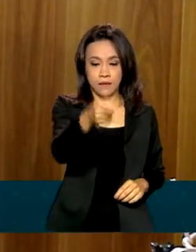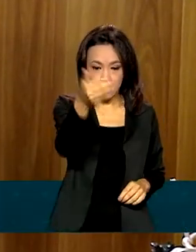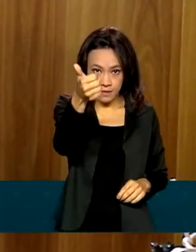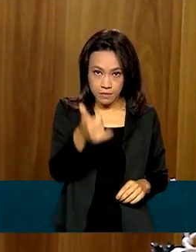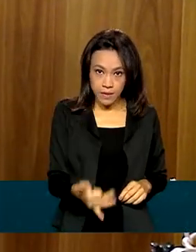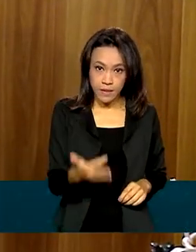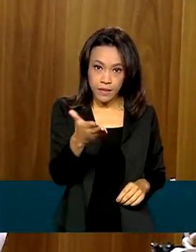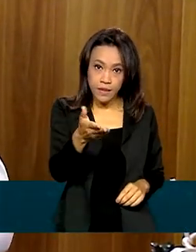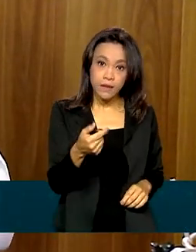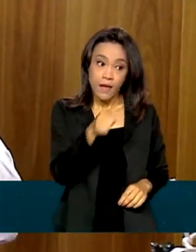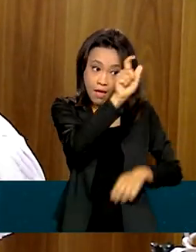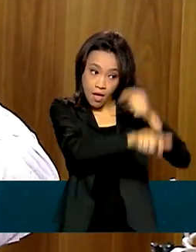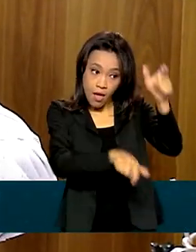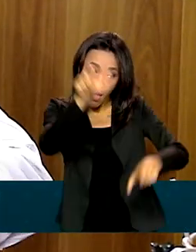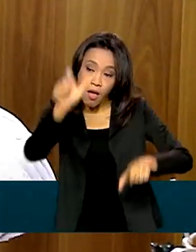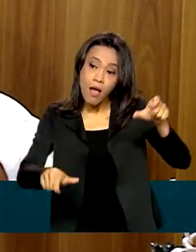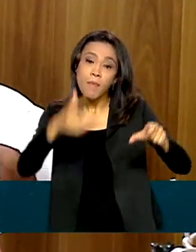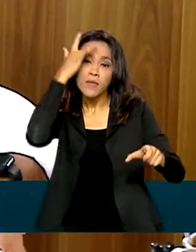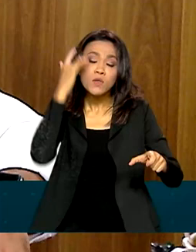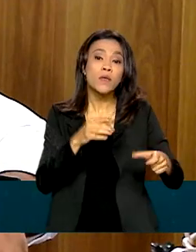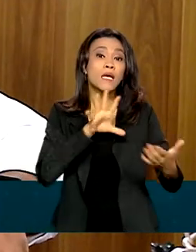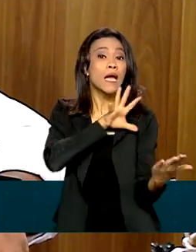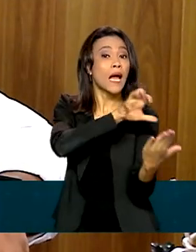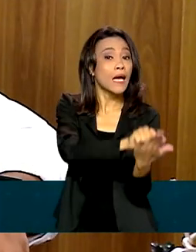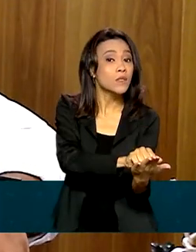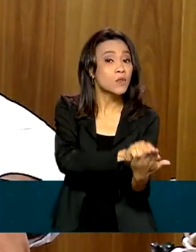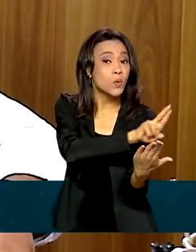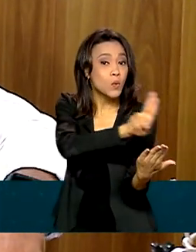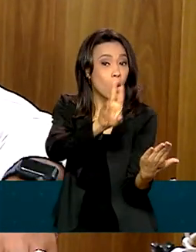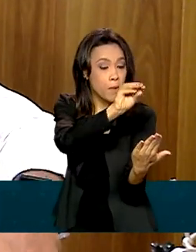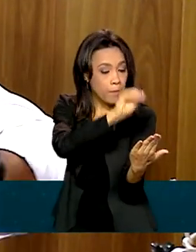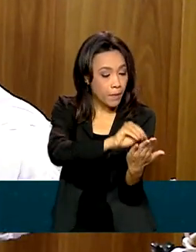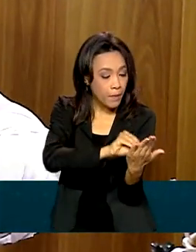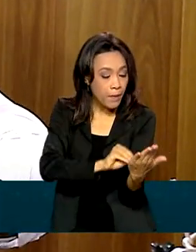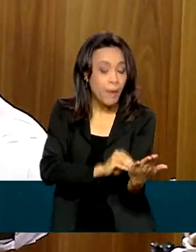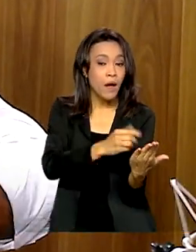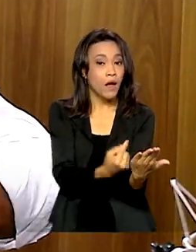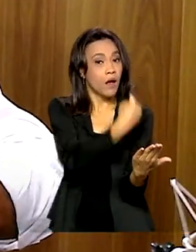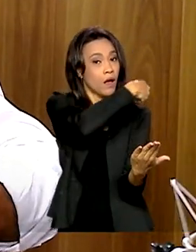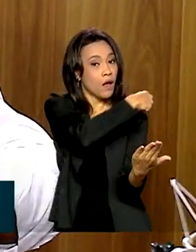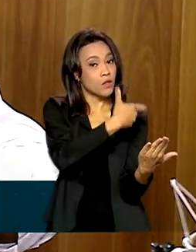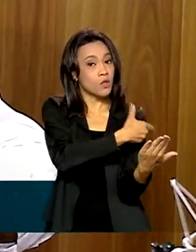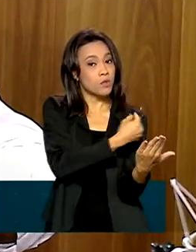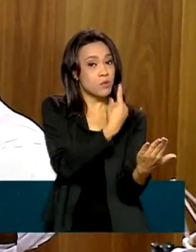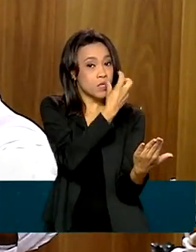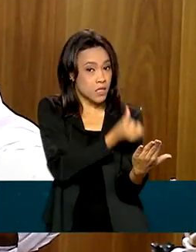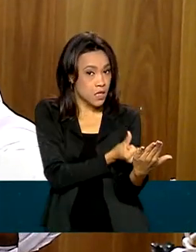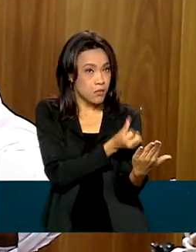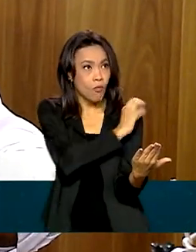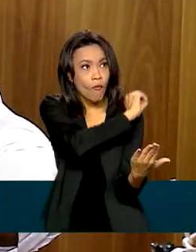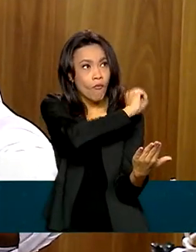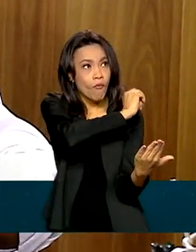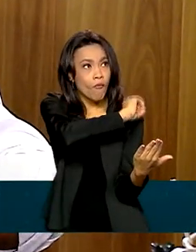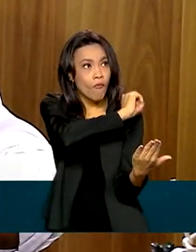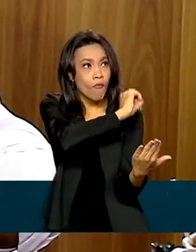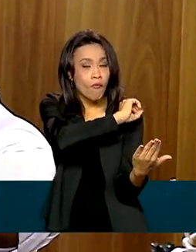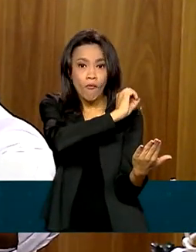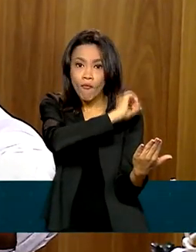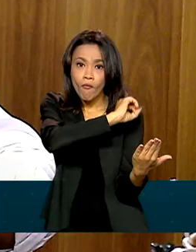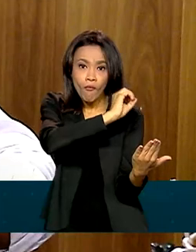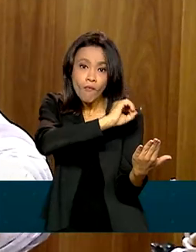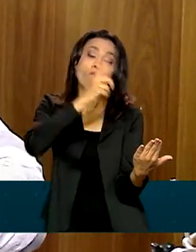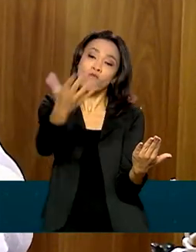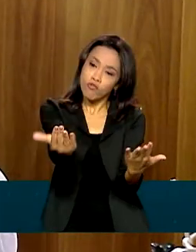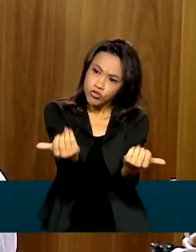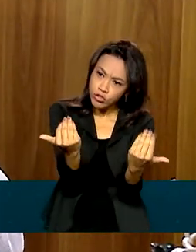beneficiários que fizeram seu cadastro em 2016. Então, de lá para cá, não fez nenhuma atualização e a gente está convocando para que